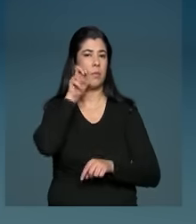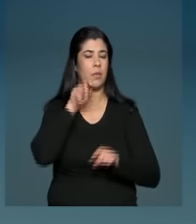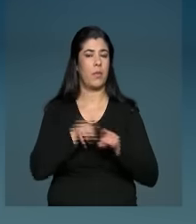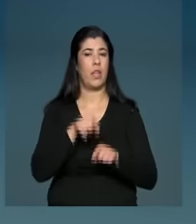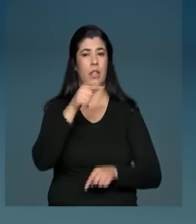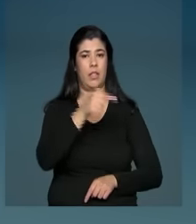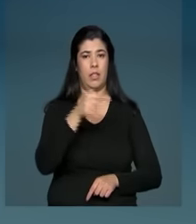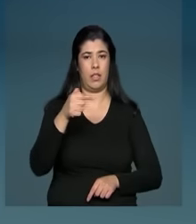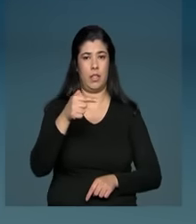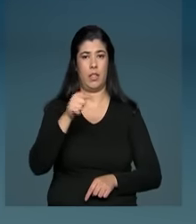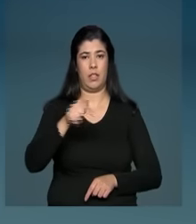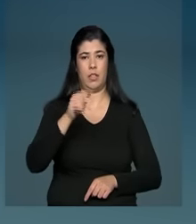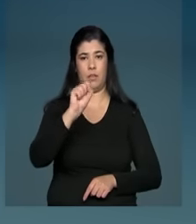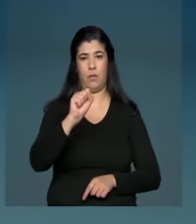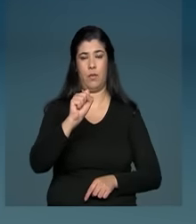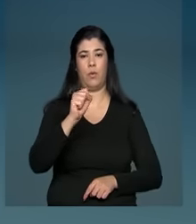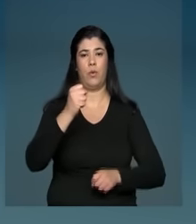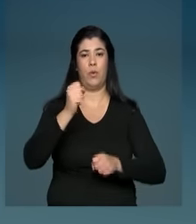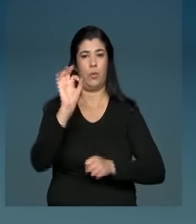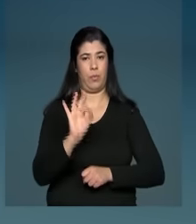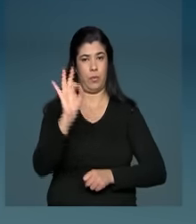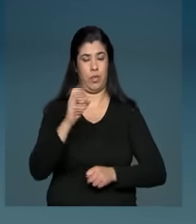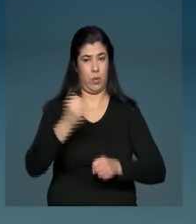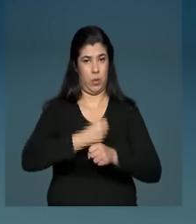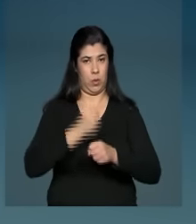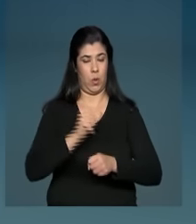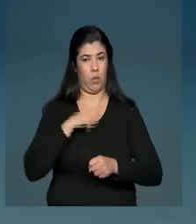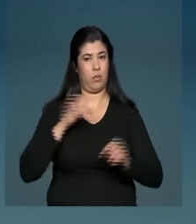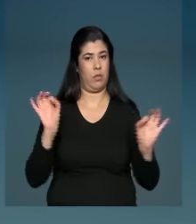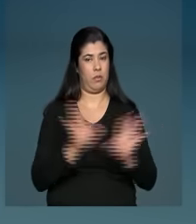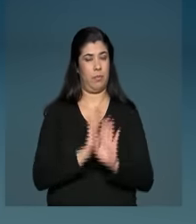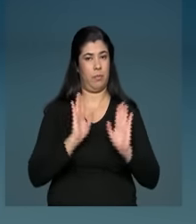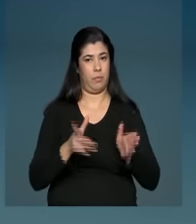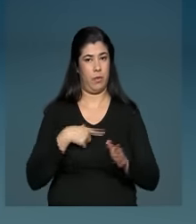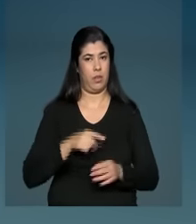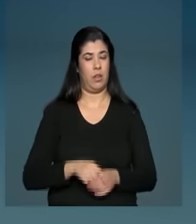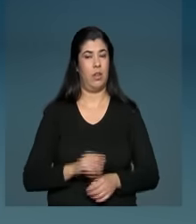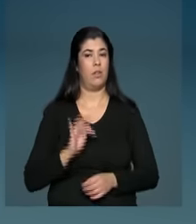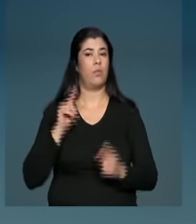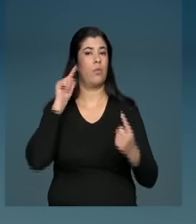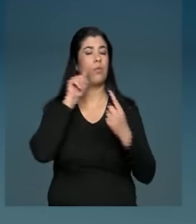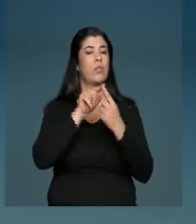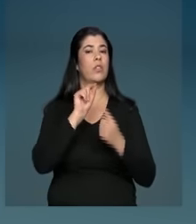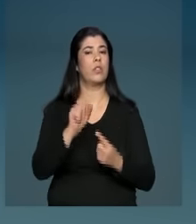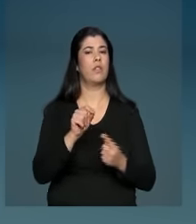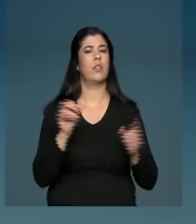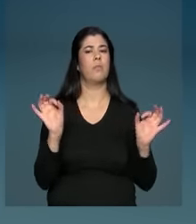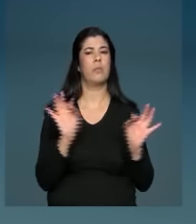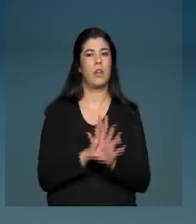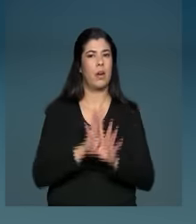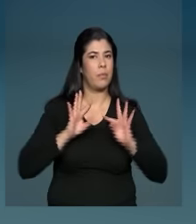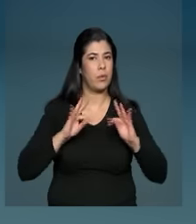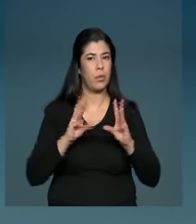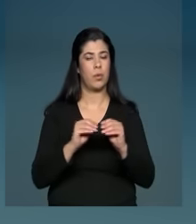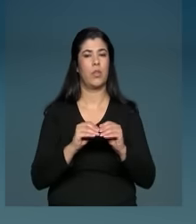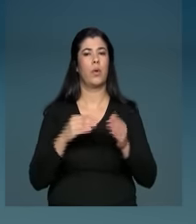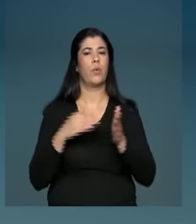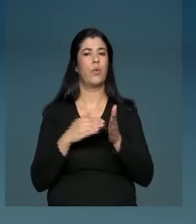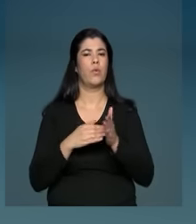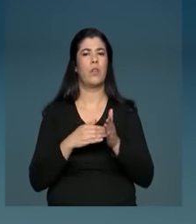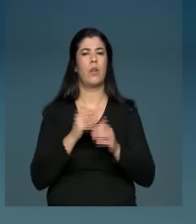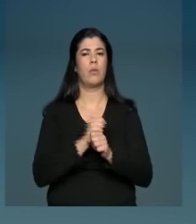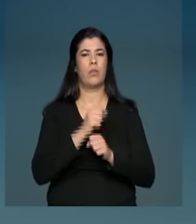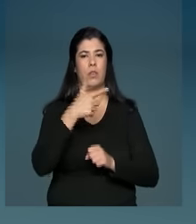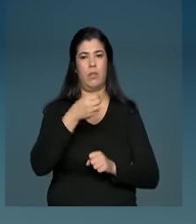77,8% da obra já estão concluídos. A previsão é que esteja finalizada entre o fim de